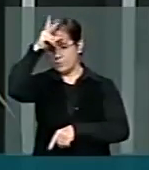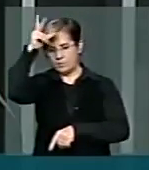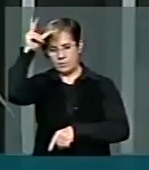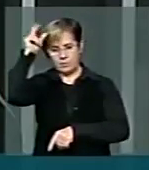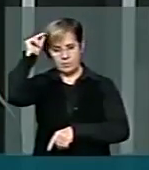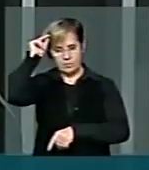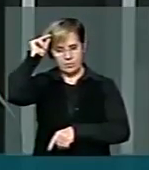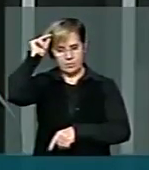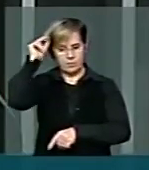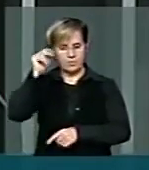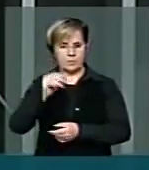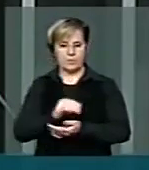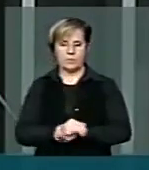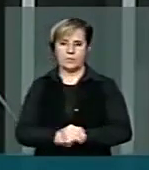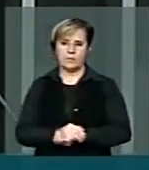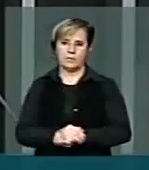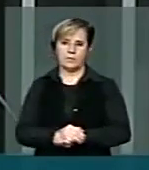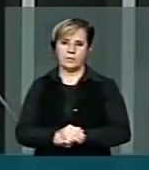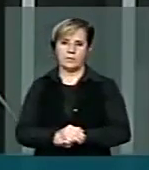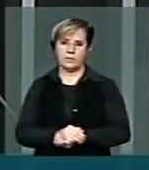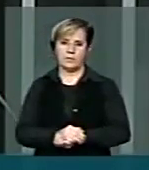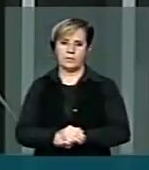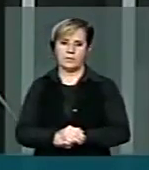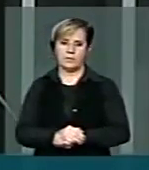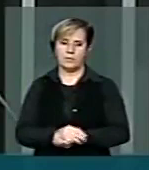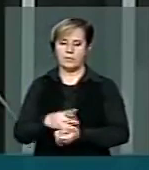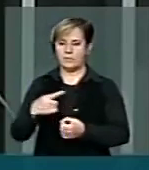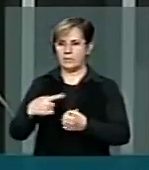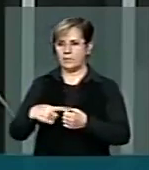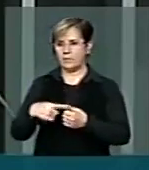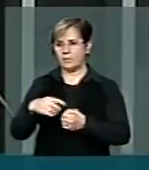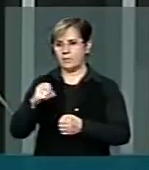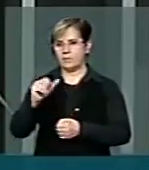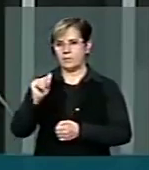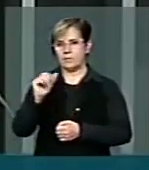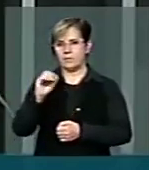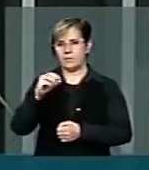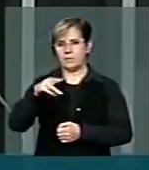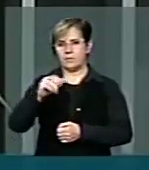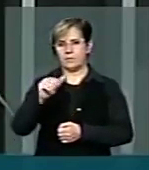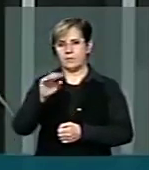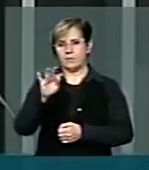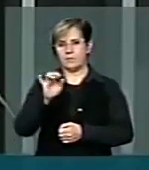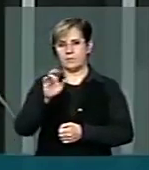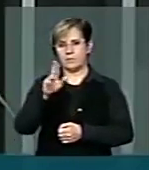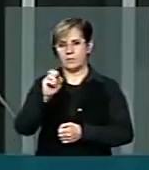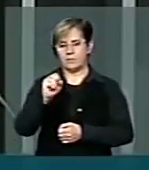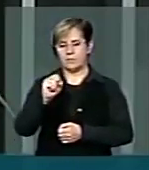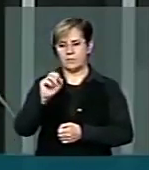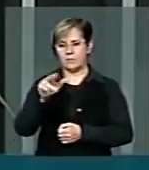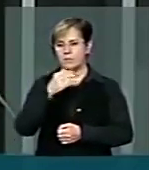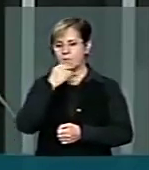da cidade de São Mateus, Rogério Garcia,